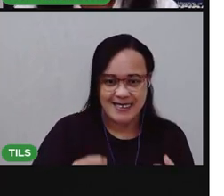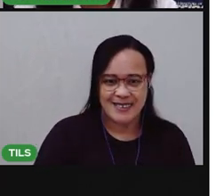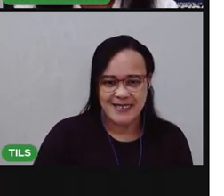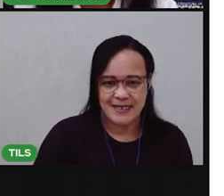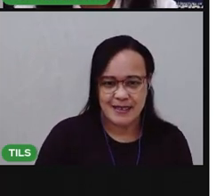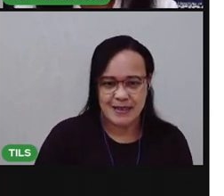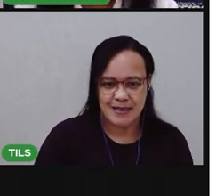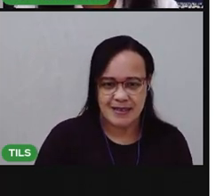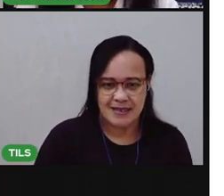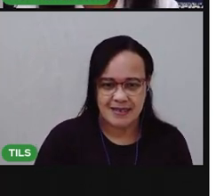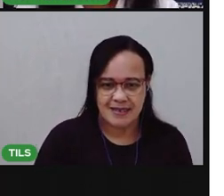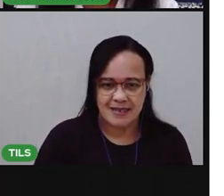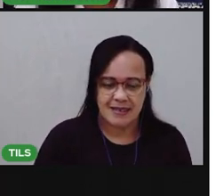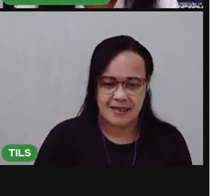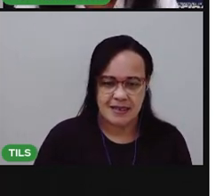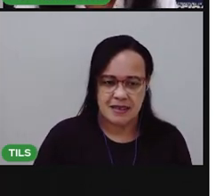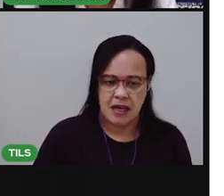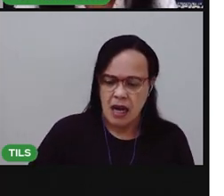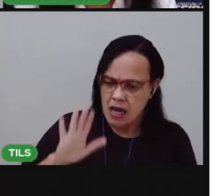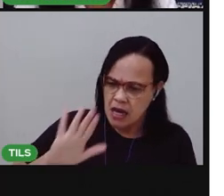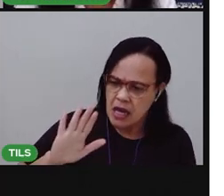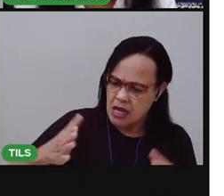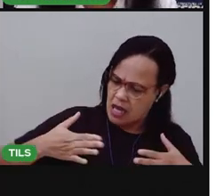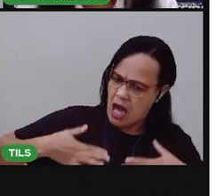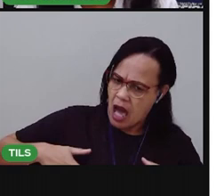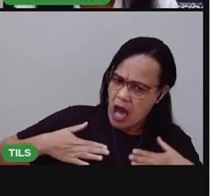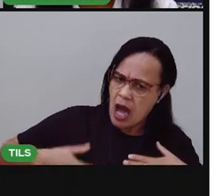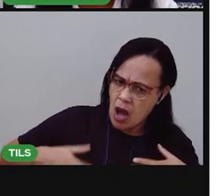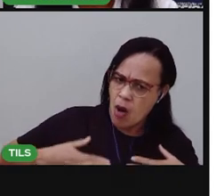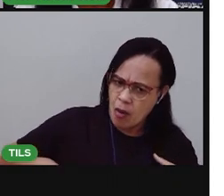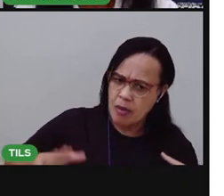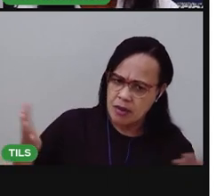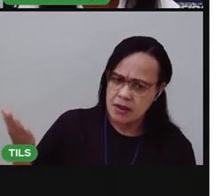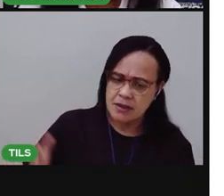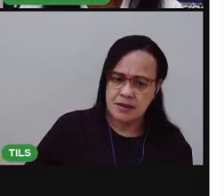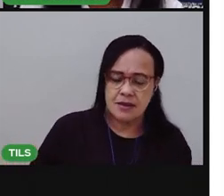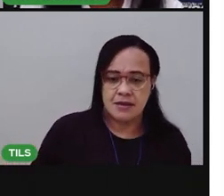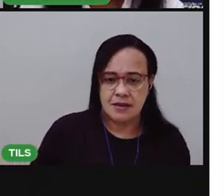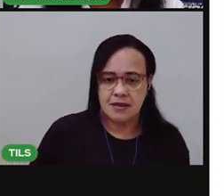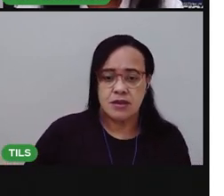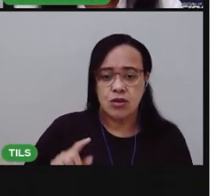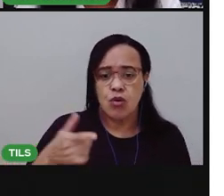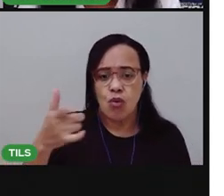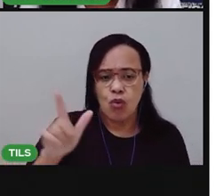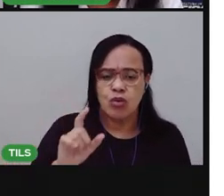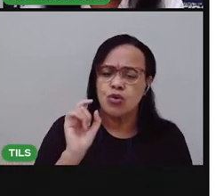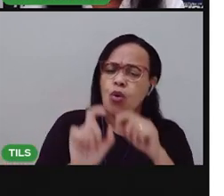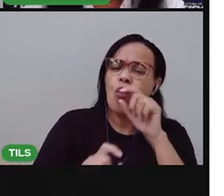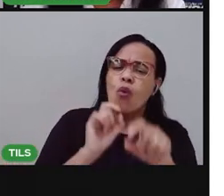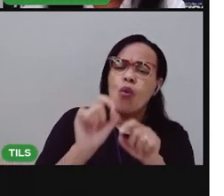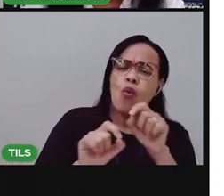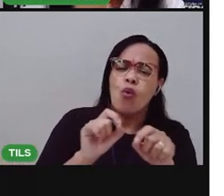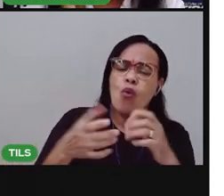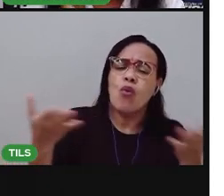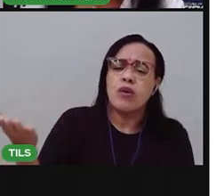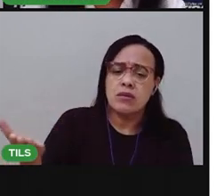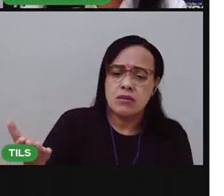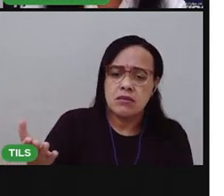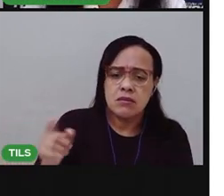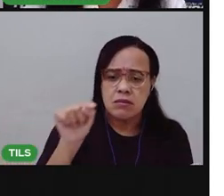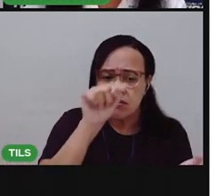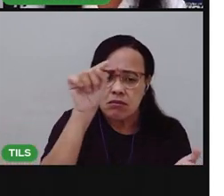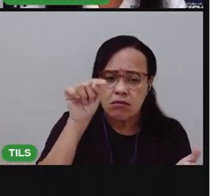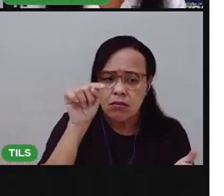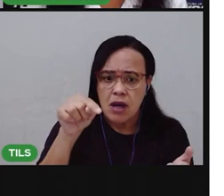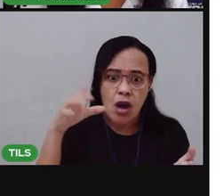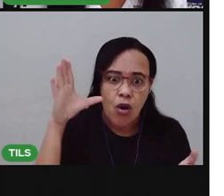O outro colega disse, quieta, Magali. E o outro, o que é Franjinha? Todo